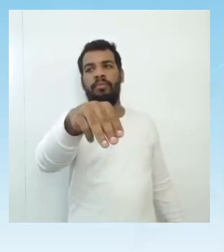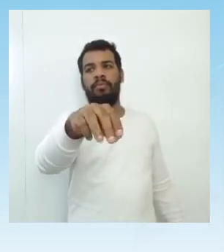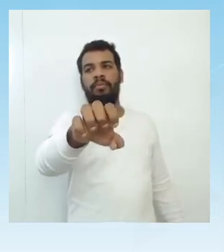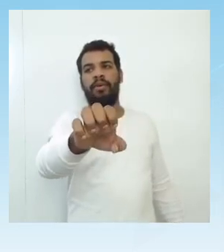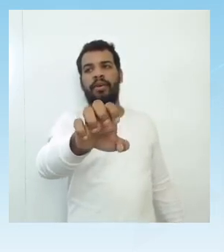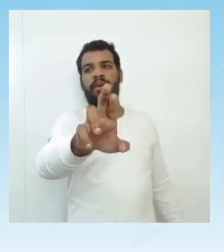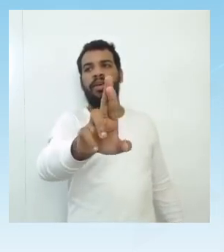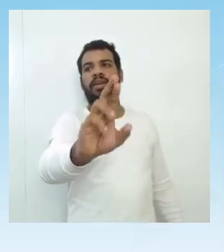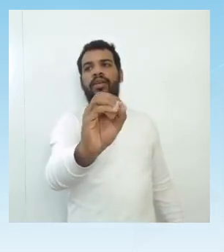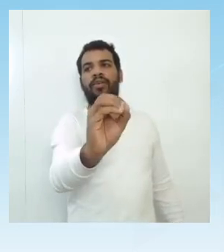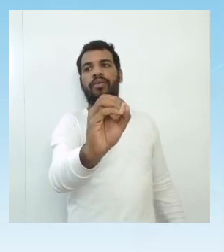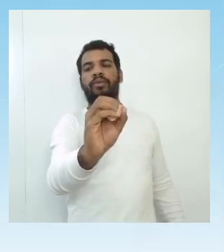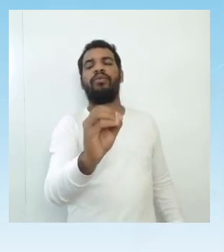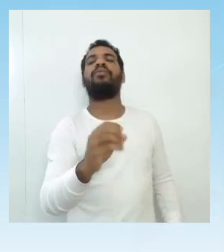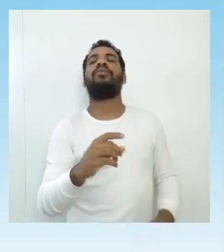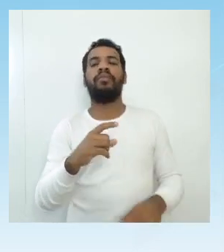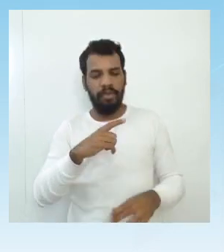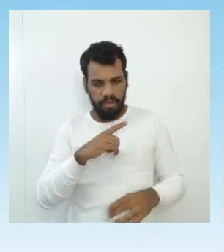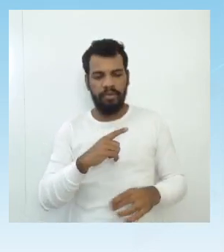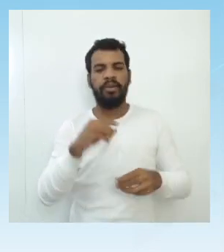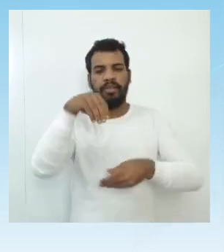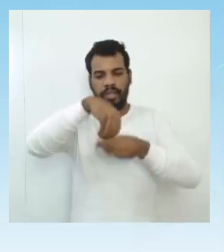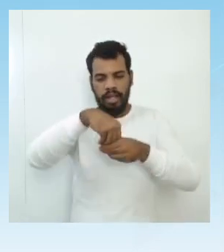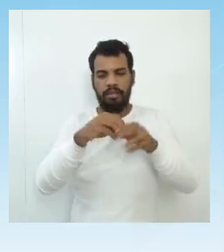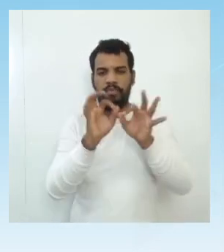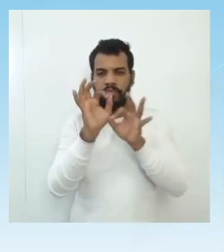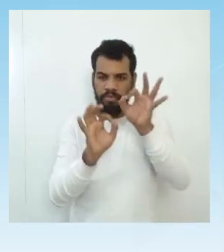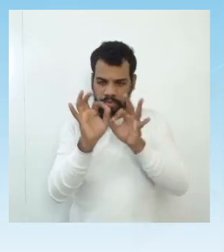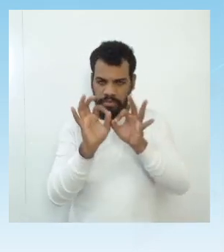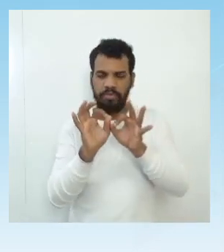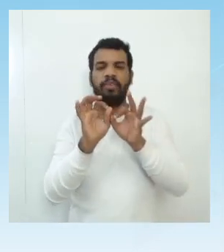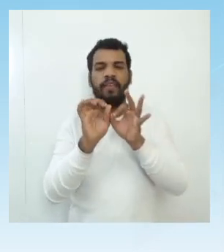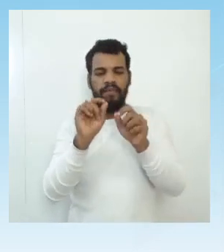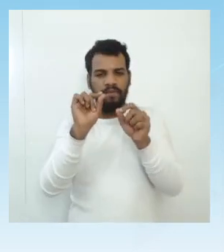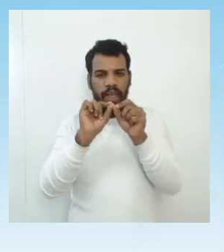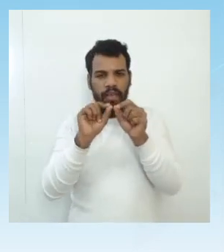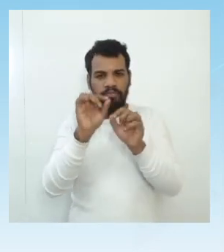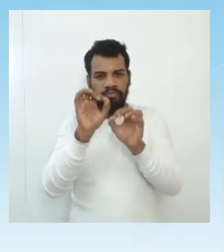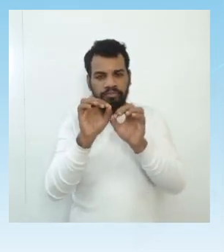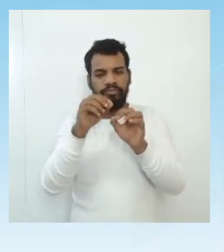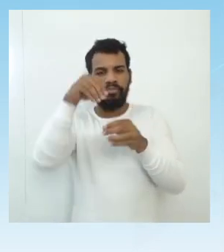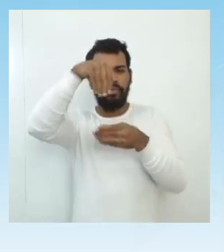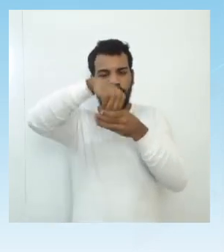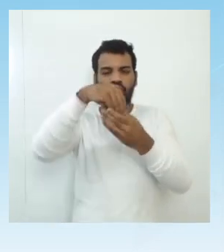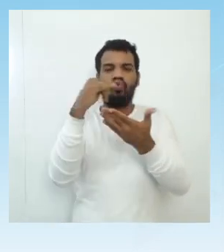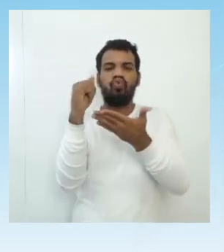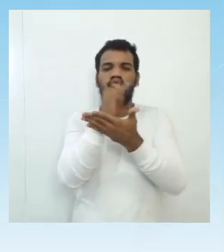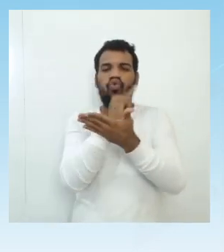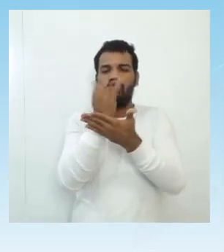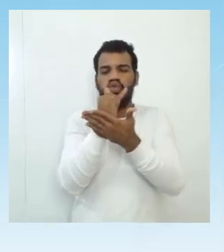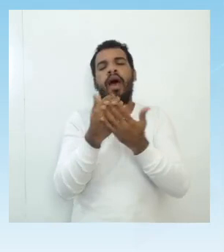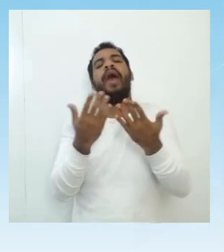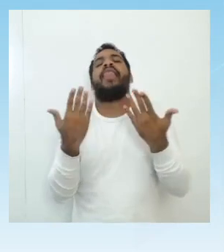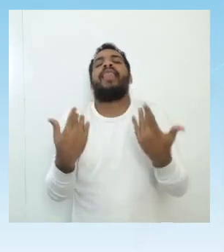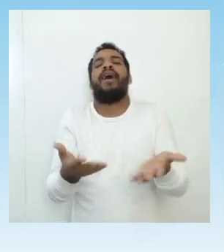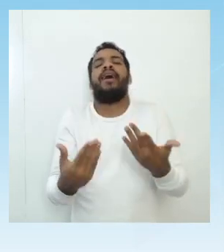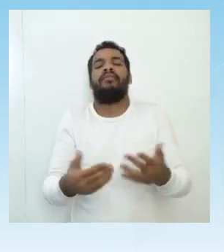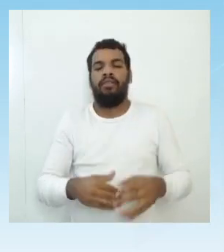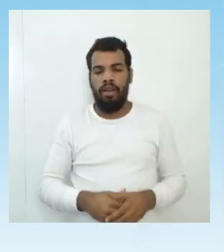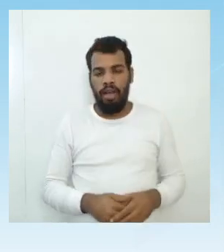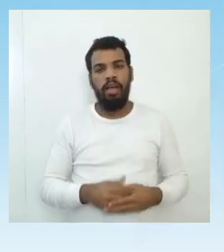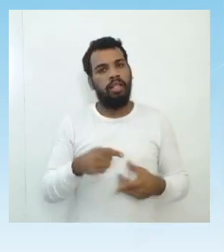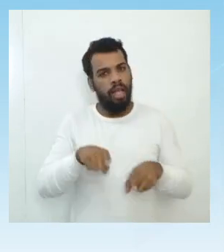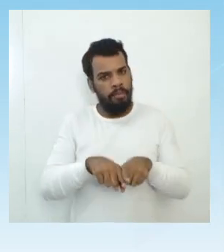de materiais construídos ali artificialmente, a gente pode destacar as magnéticas.